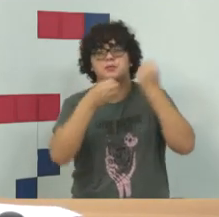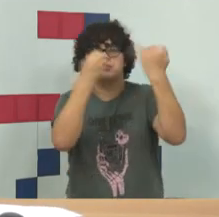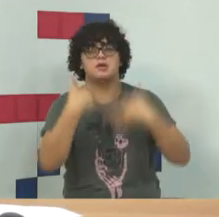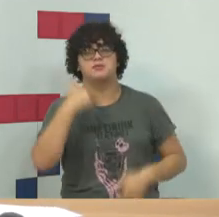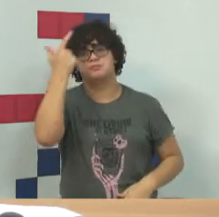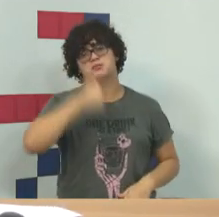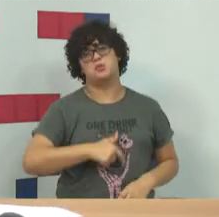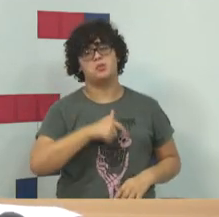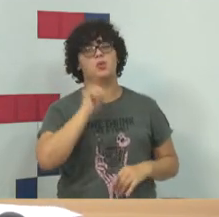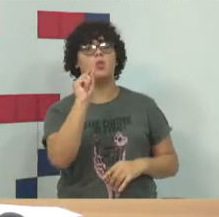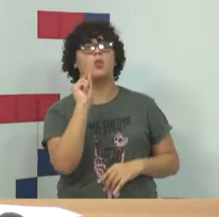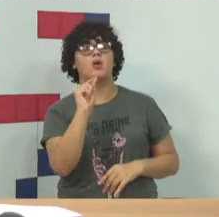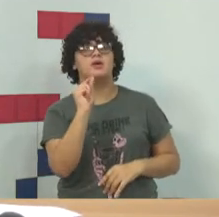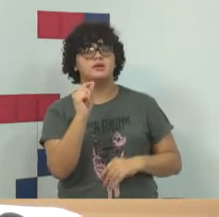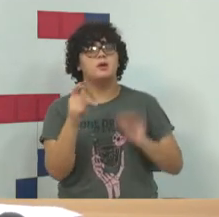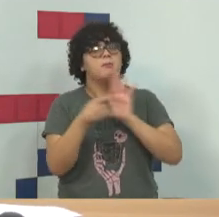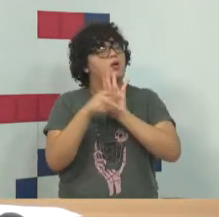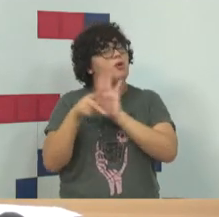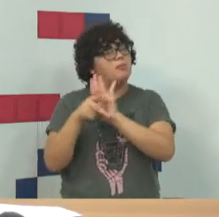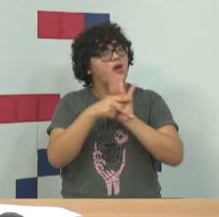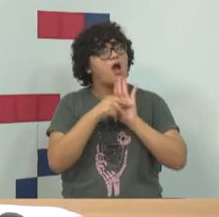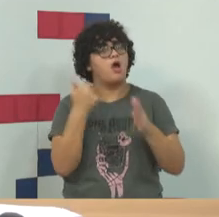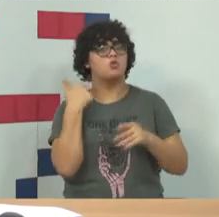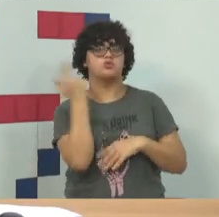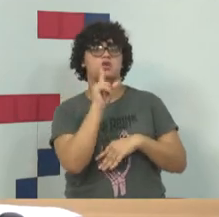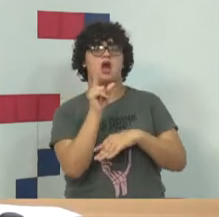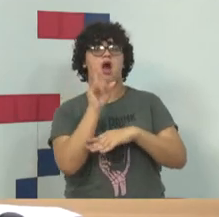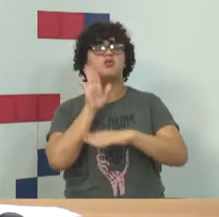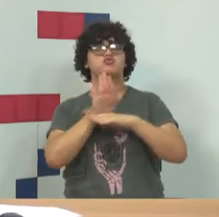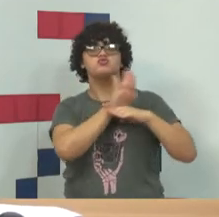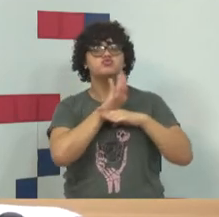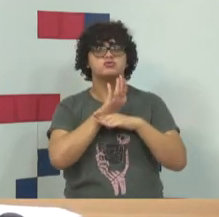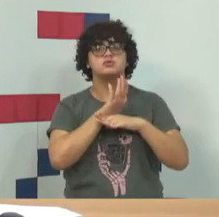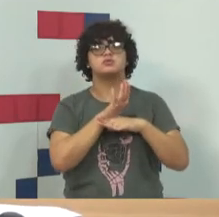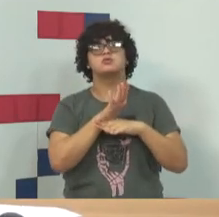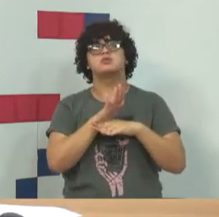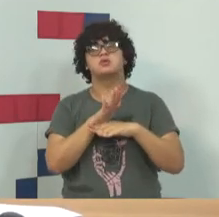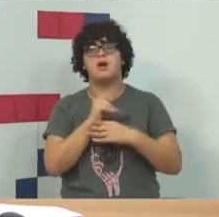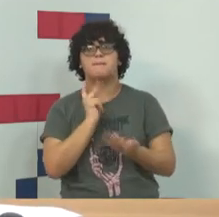socorrer de instrumentos para ter a mesma